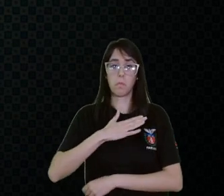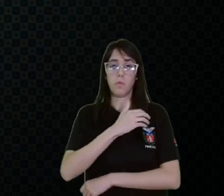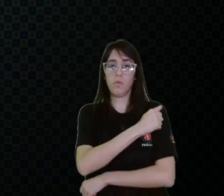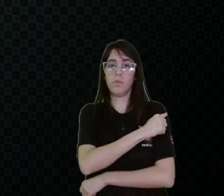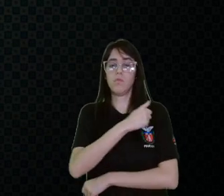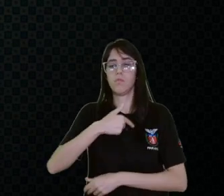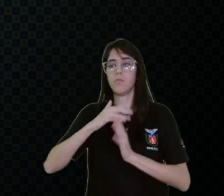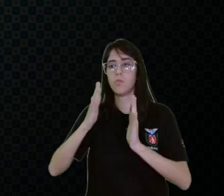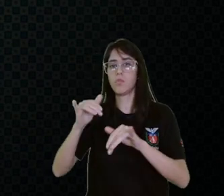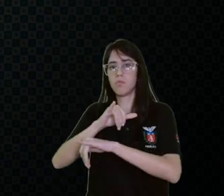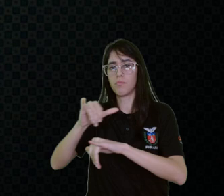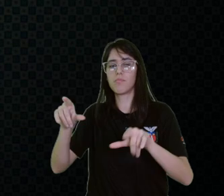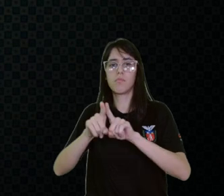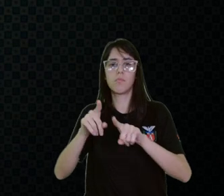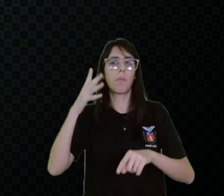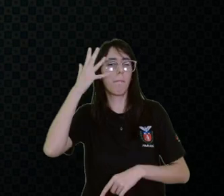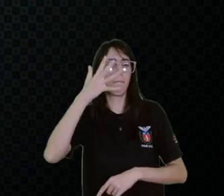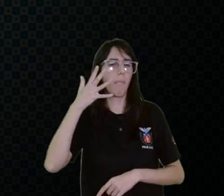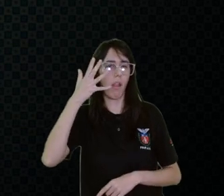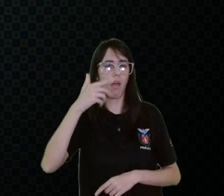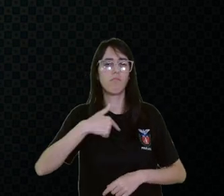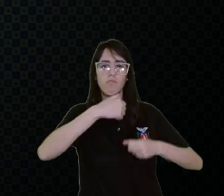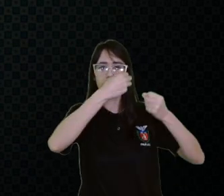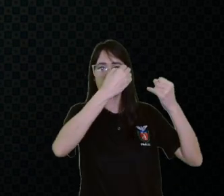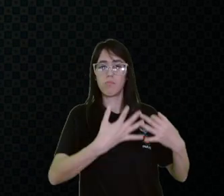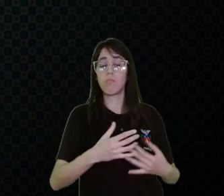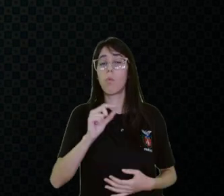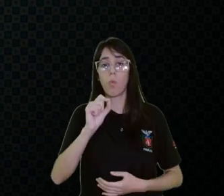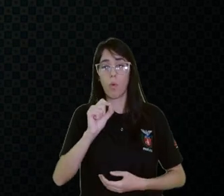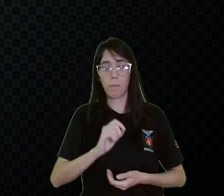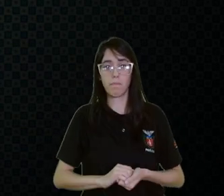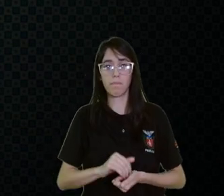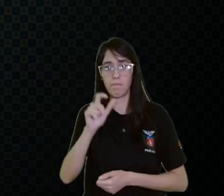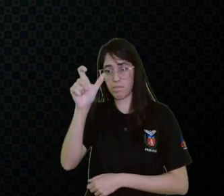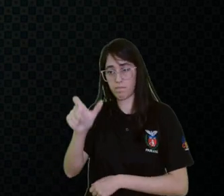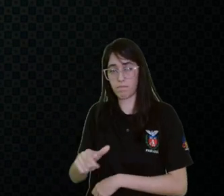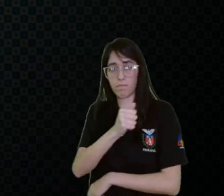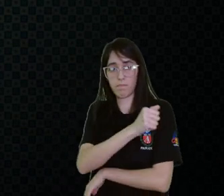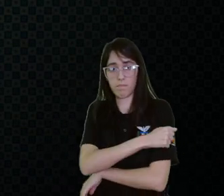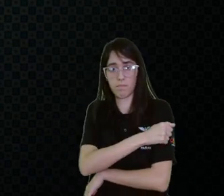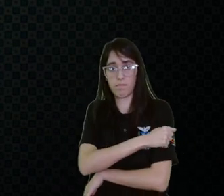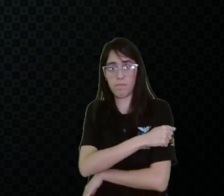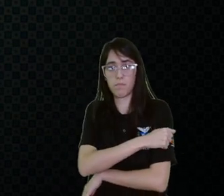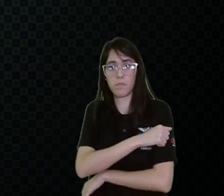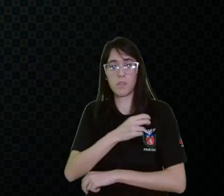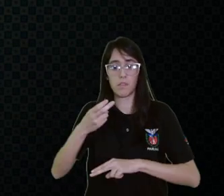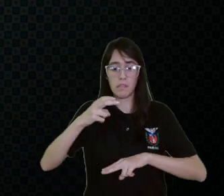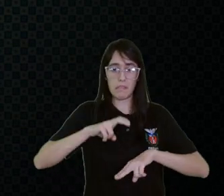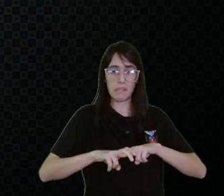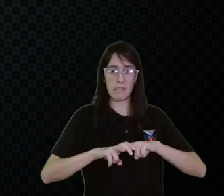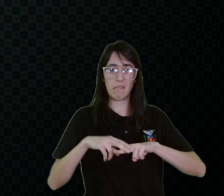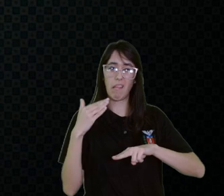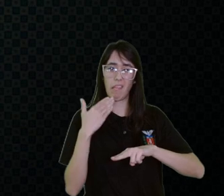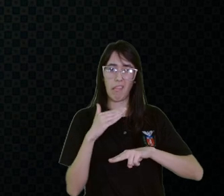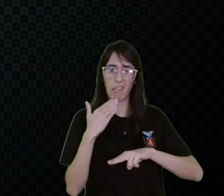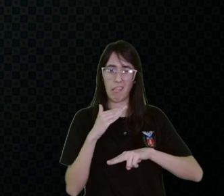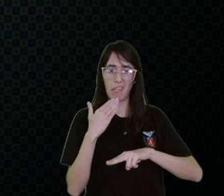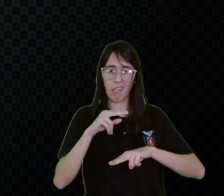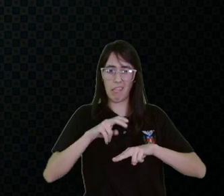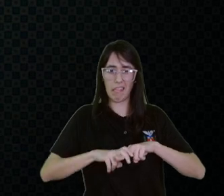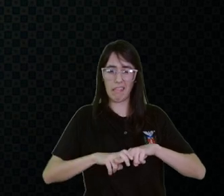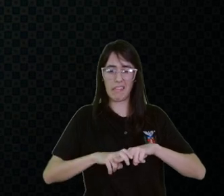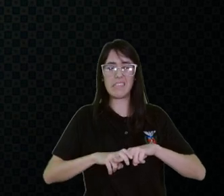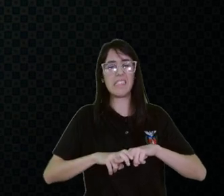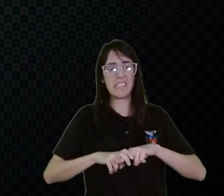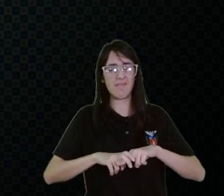também nas palestras, enfim, um estudante, uma pessoa mal posicionada, ela tem já o seu desempenho